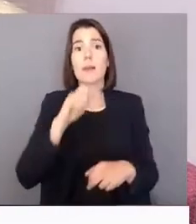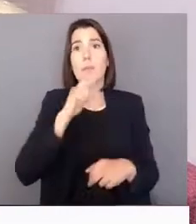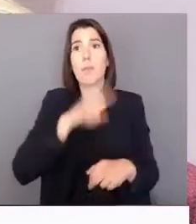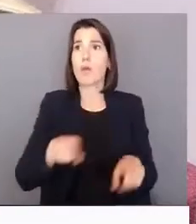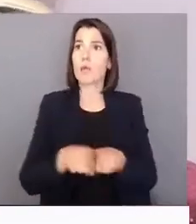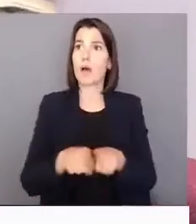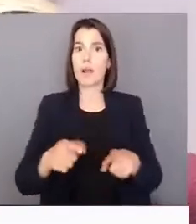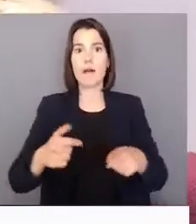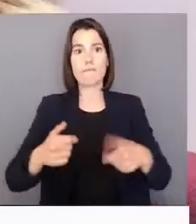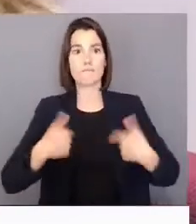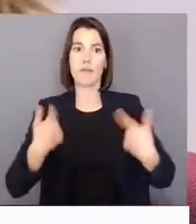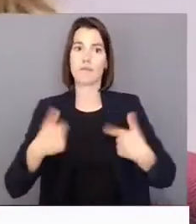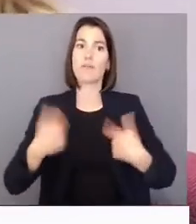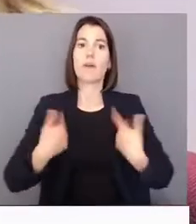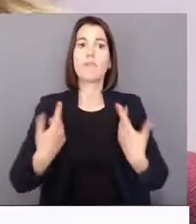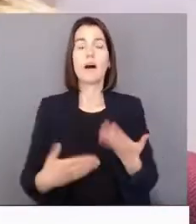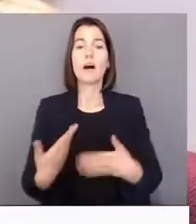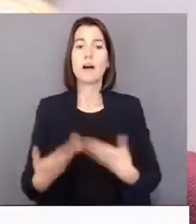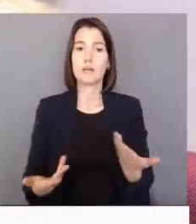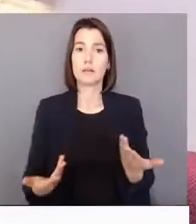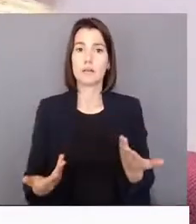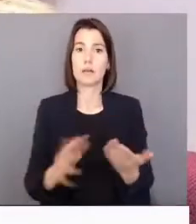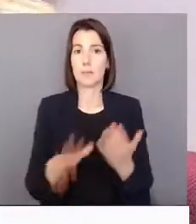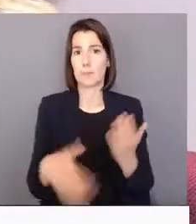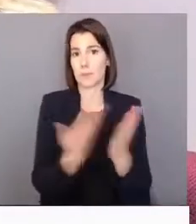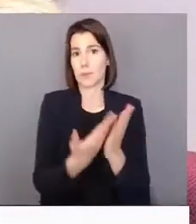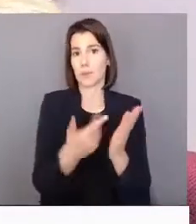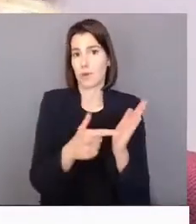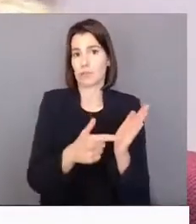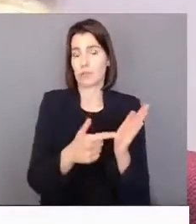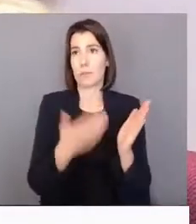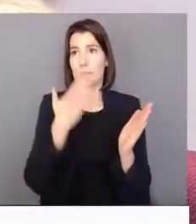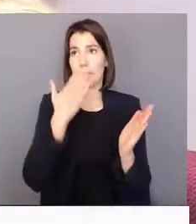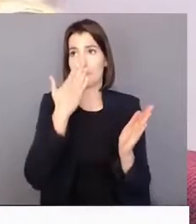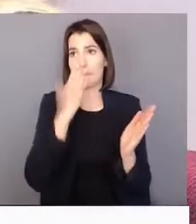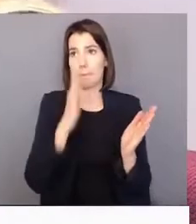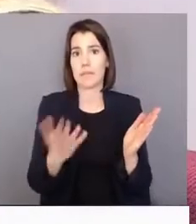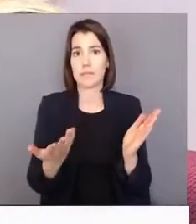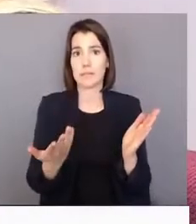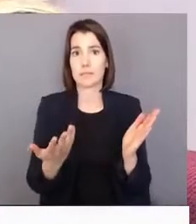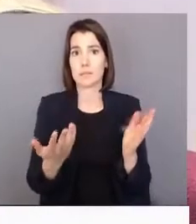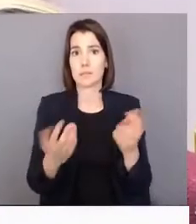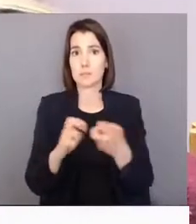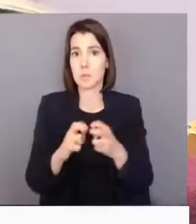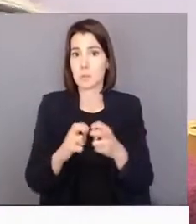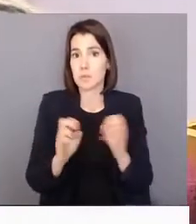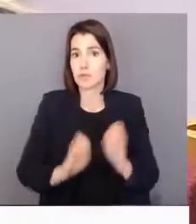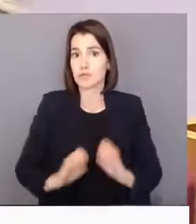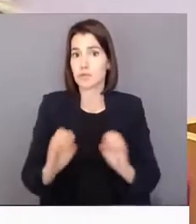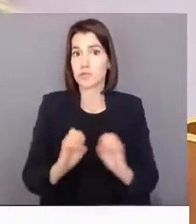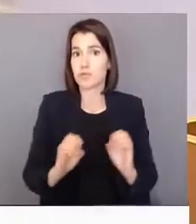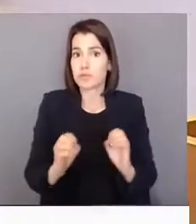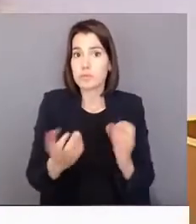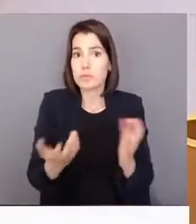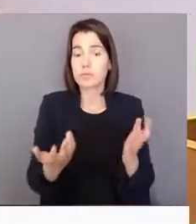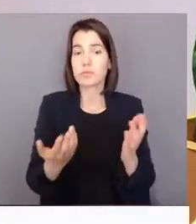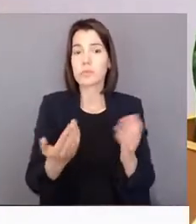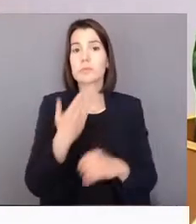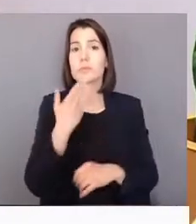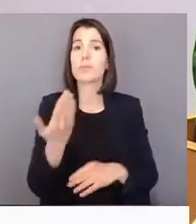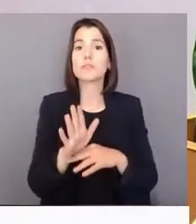esta proposta, que não me parece que tenha qualquer problema, pede, por exemplo, a